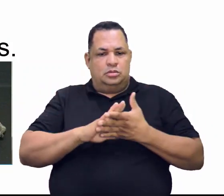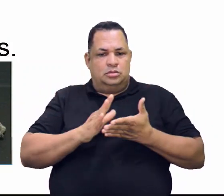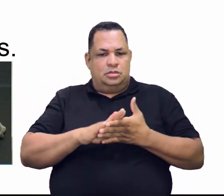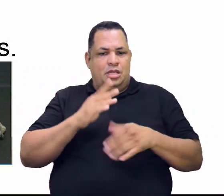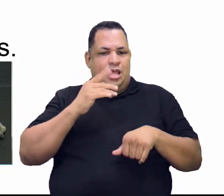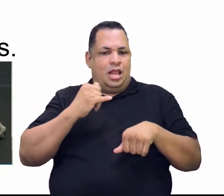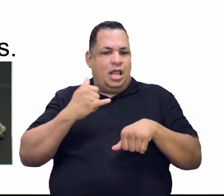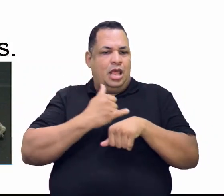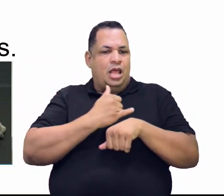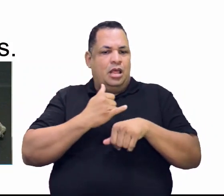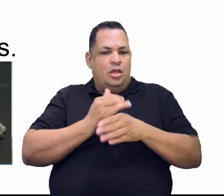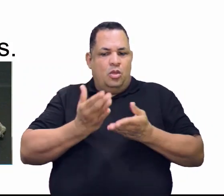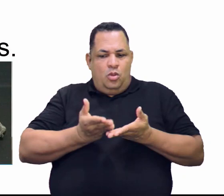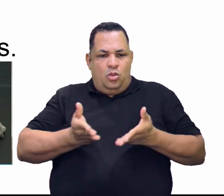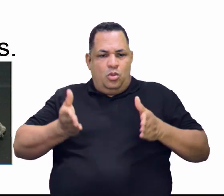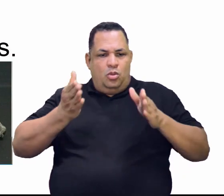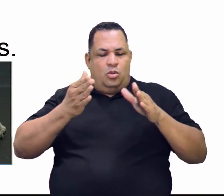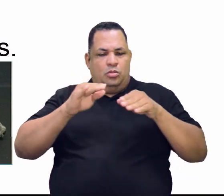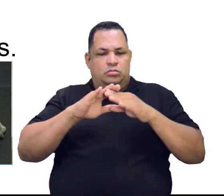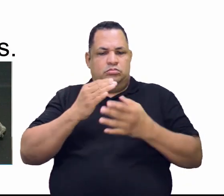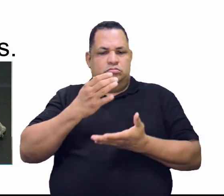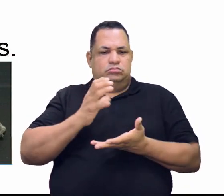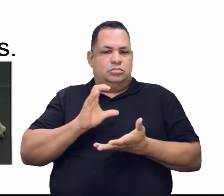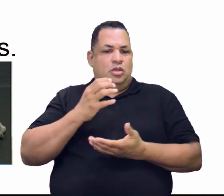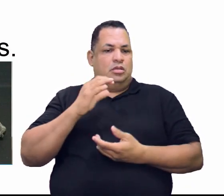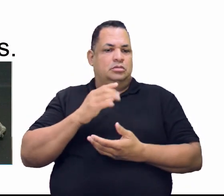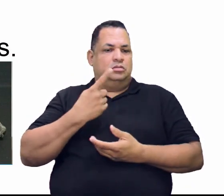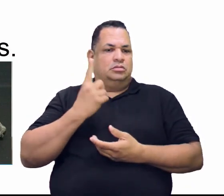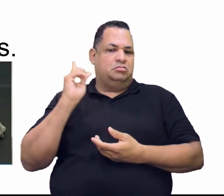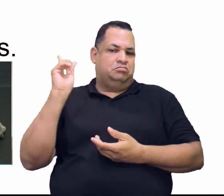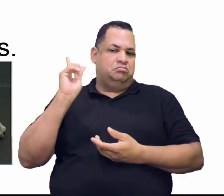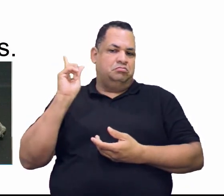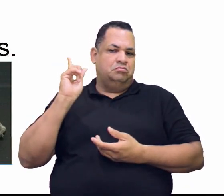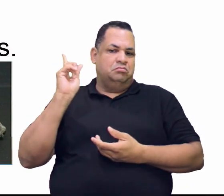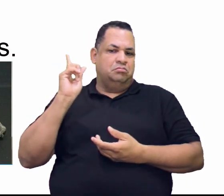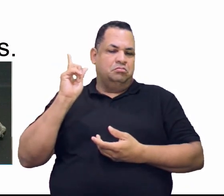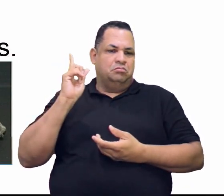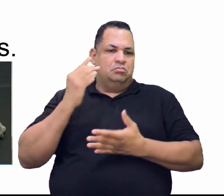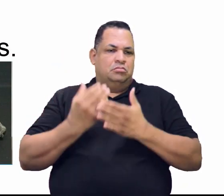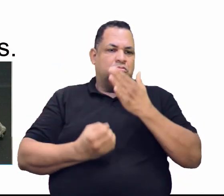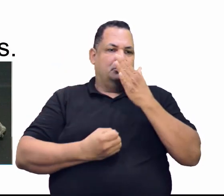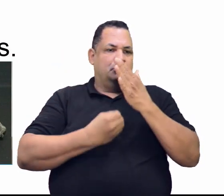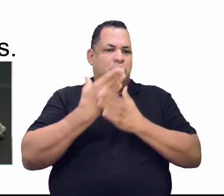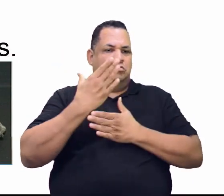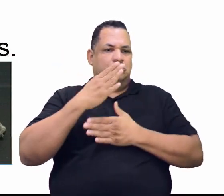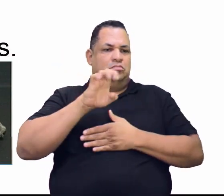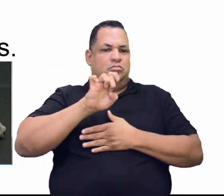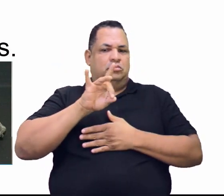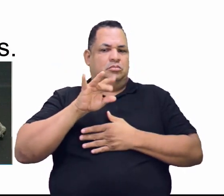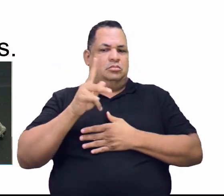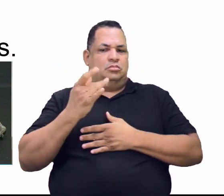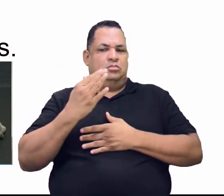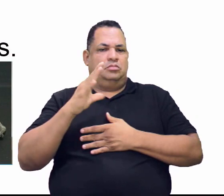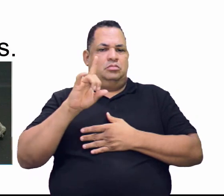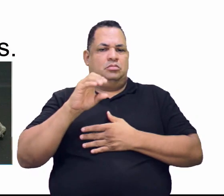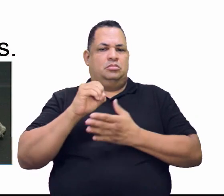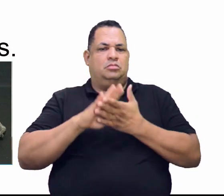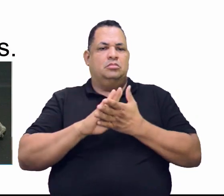enlatados, o estânio, que é proveniente da casterita